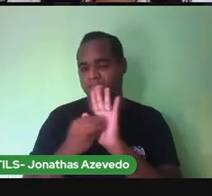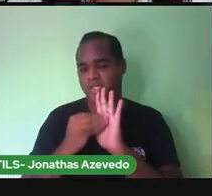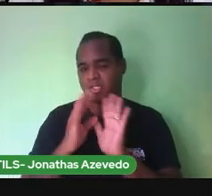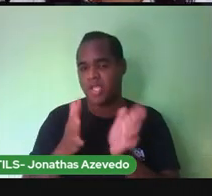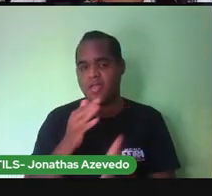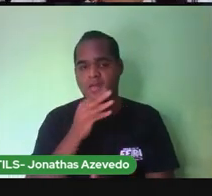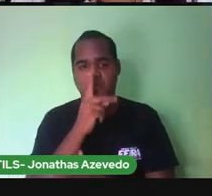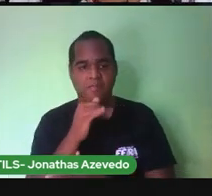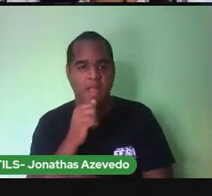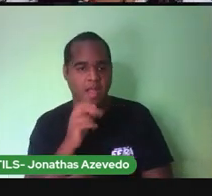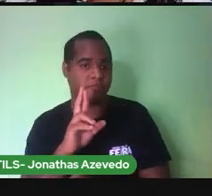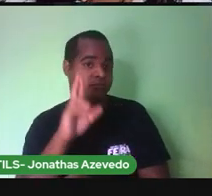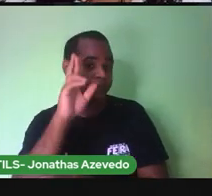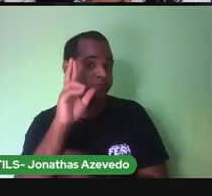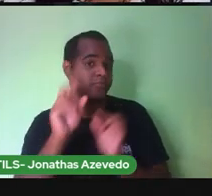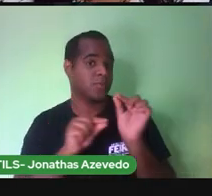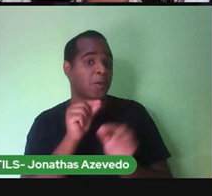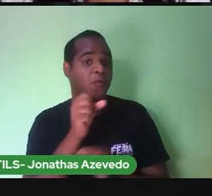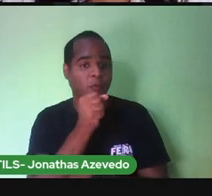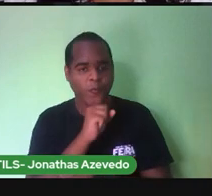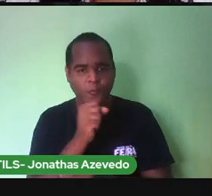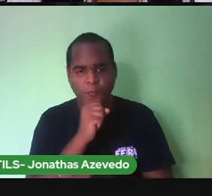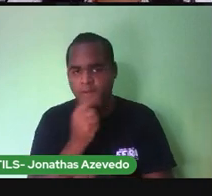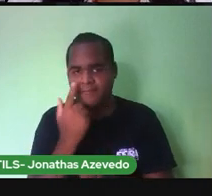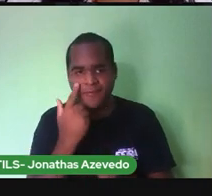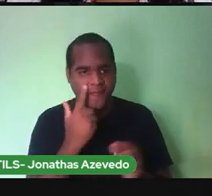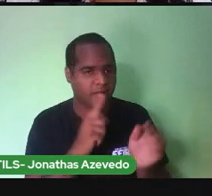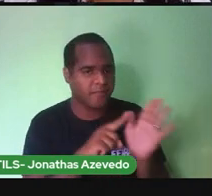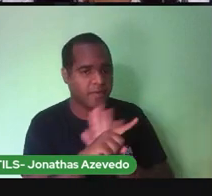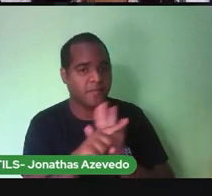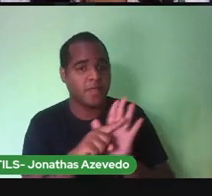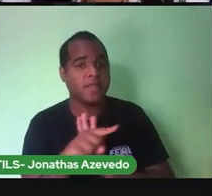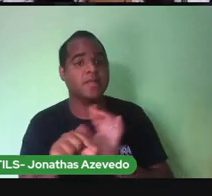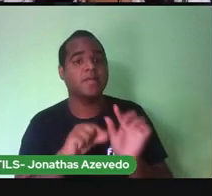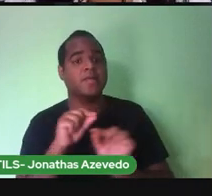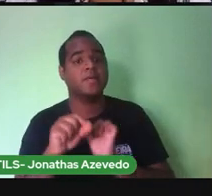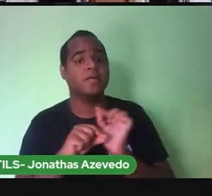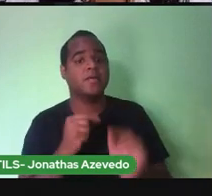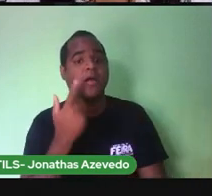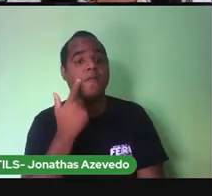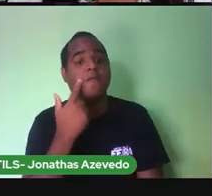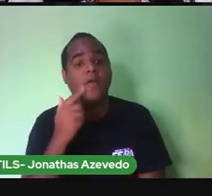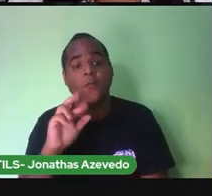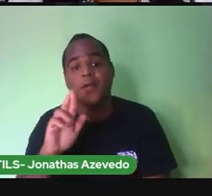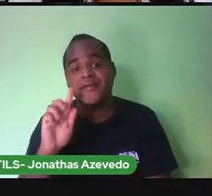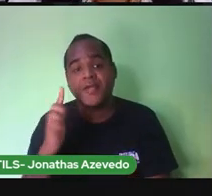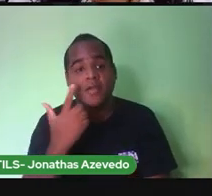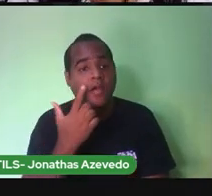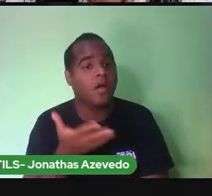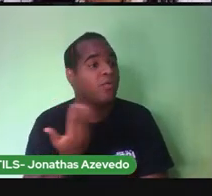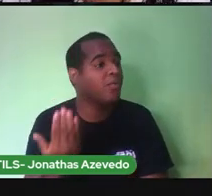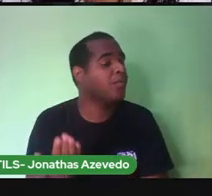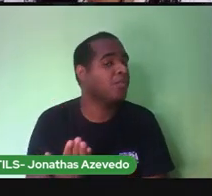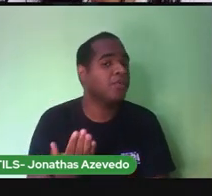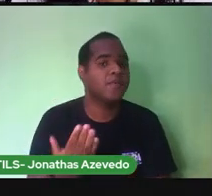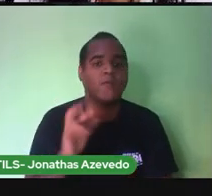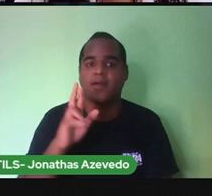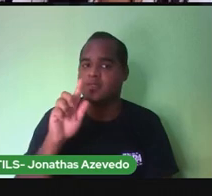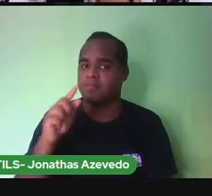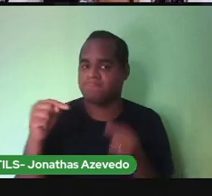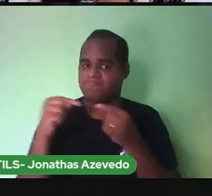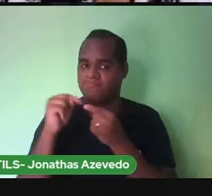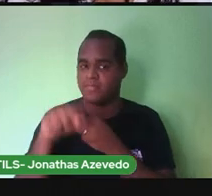pais, seus responsáveis, seus avós perguntando, ô menino, ô menina, você viu onde eu guardei meu RG? O RG